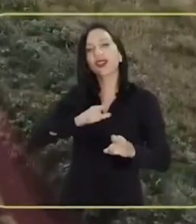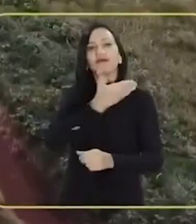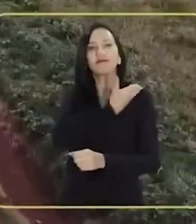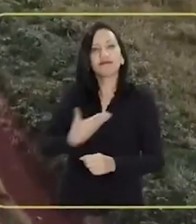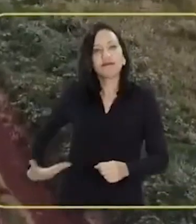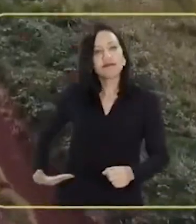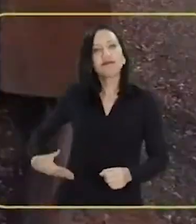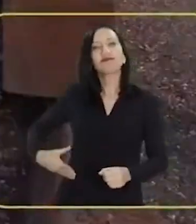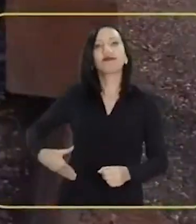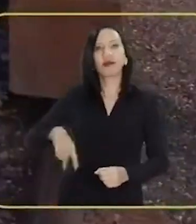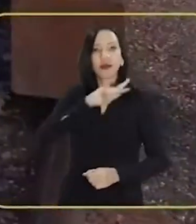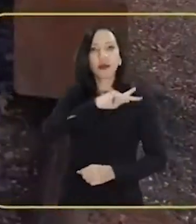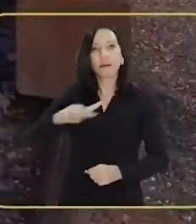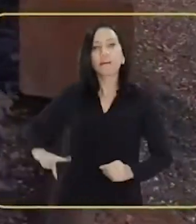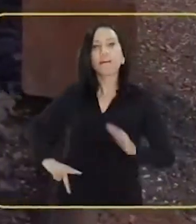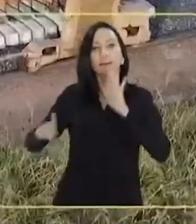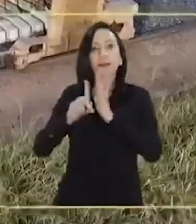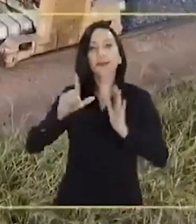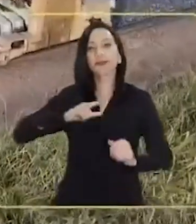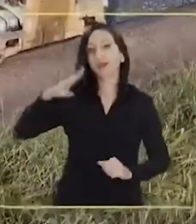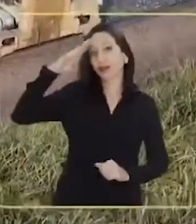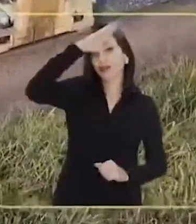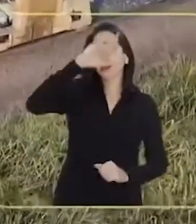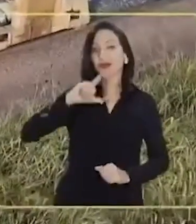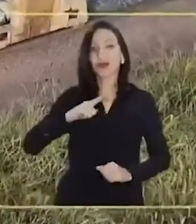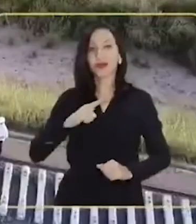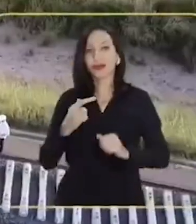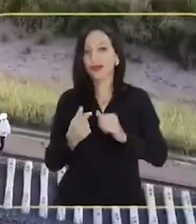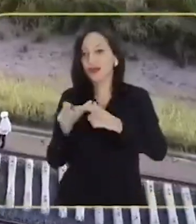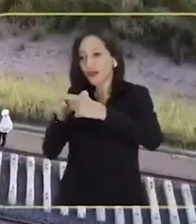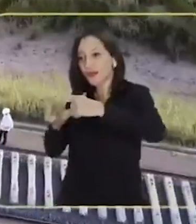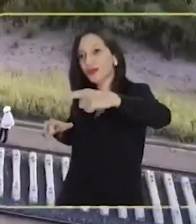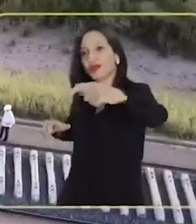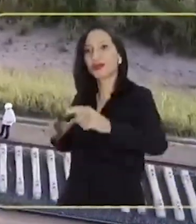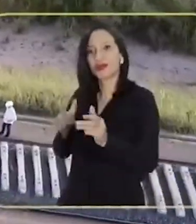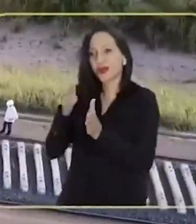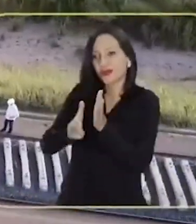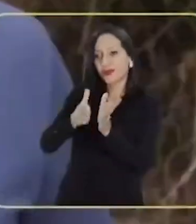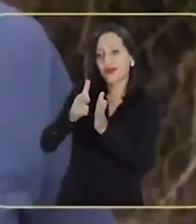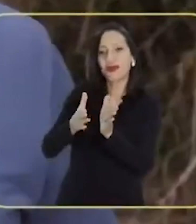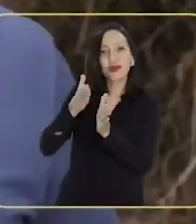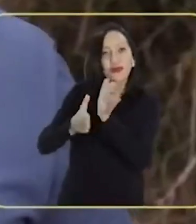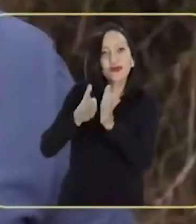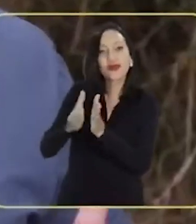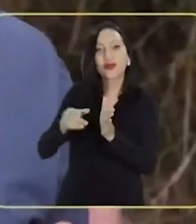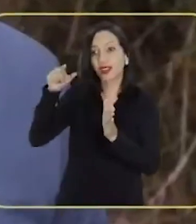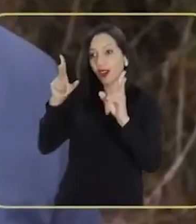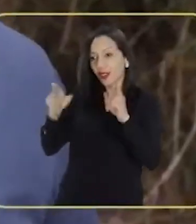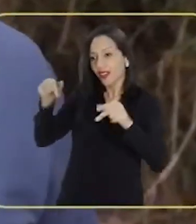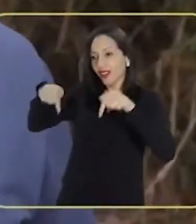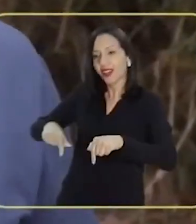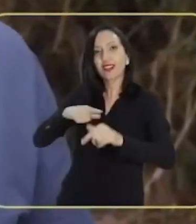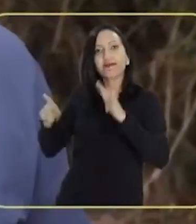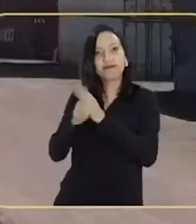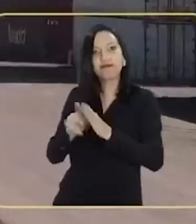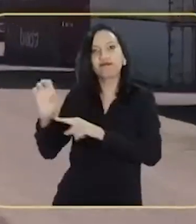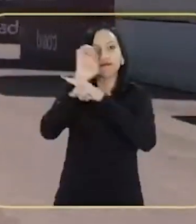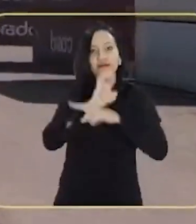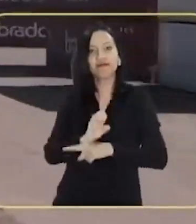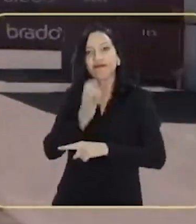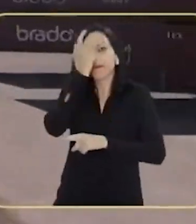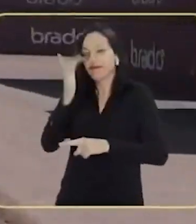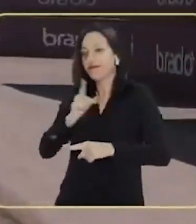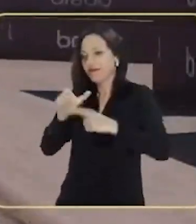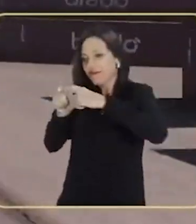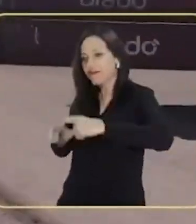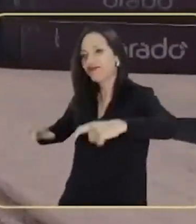como a gente fez No governo do presidente Bolsonaro Onde as ferrovias ressurgiram Nós faremos aqui Porque o estado tem a vocação ferroviária